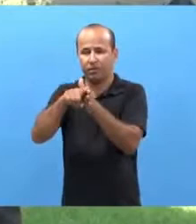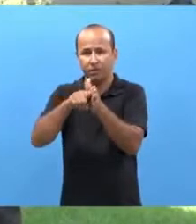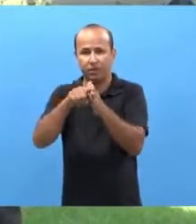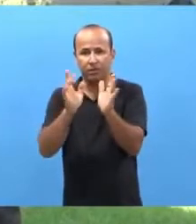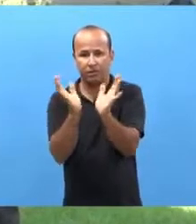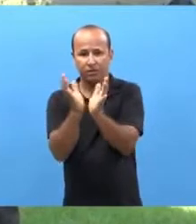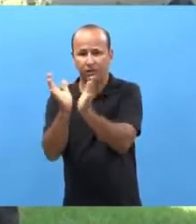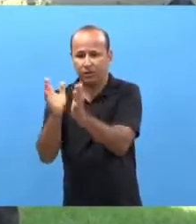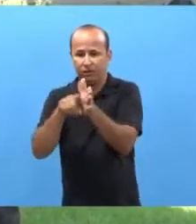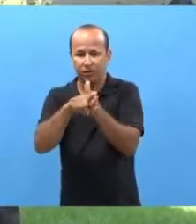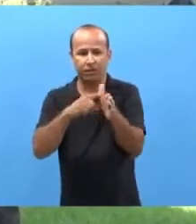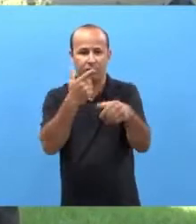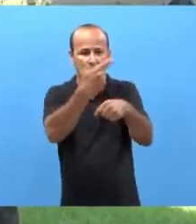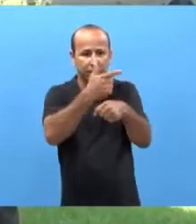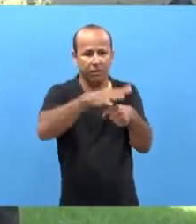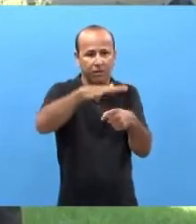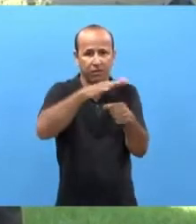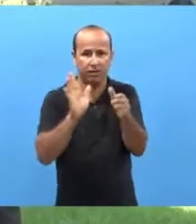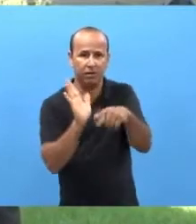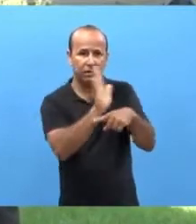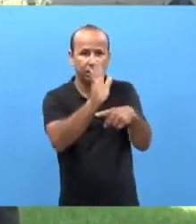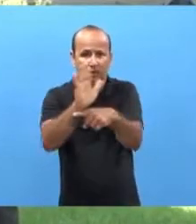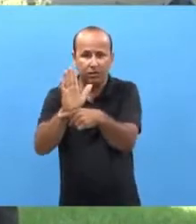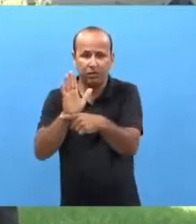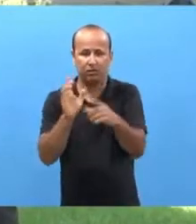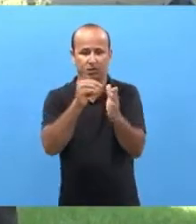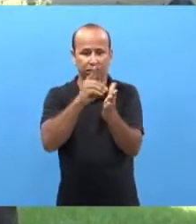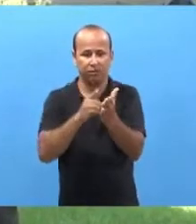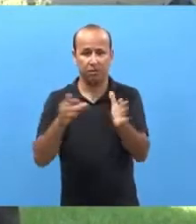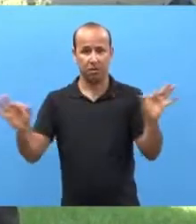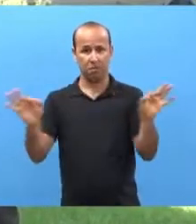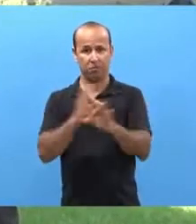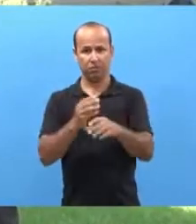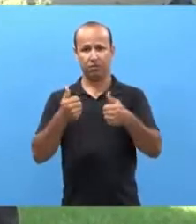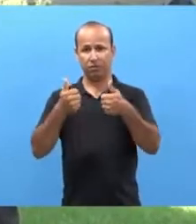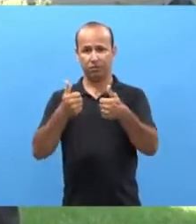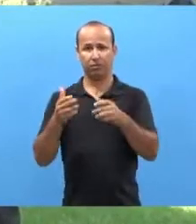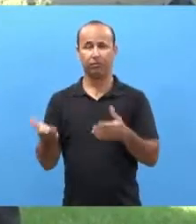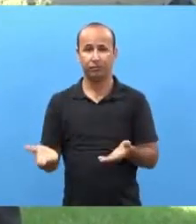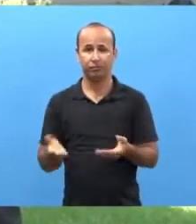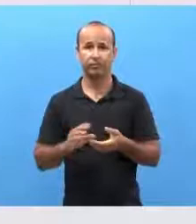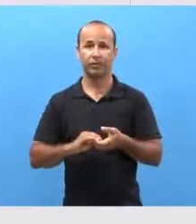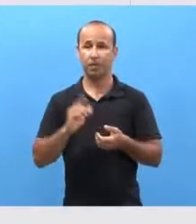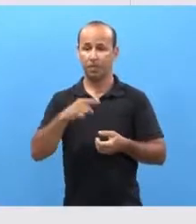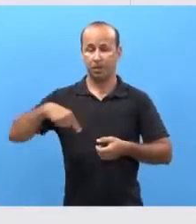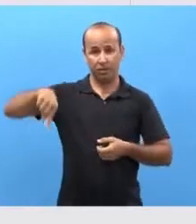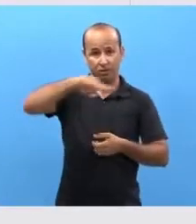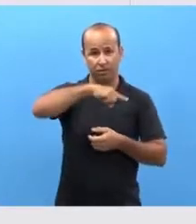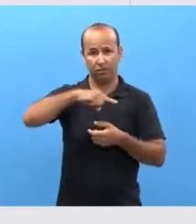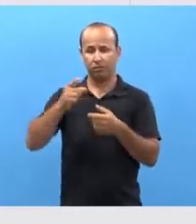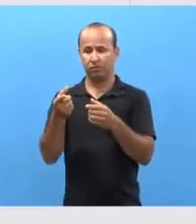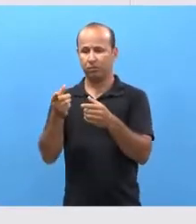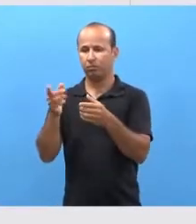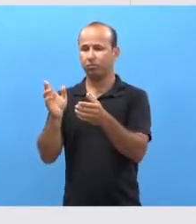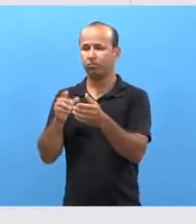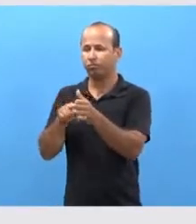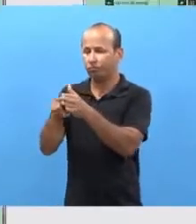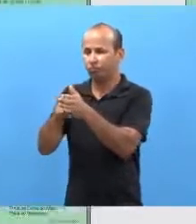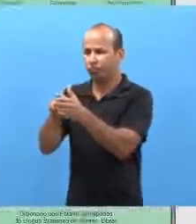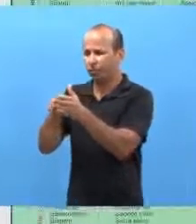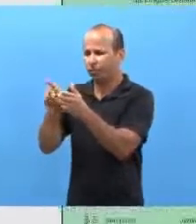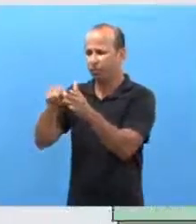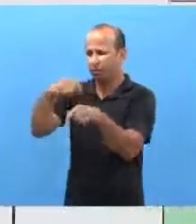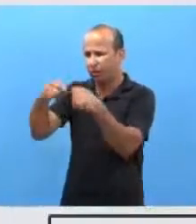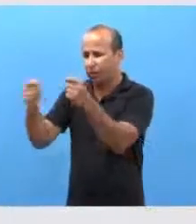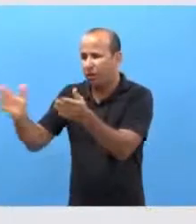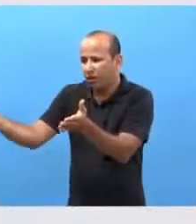área de lexicografia de língua de sinais para a construção de um dicionário mais completo. Então nós estamos fazendo o